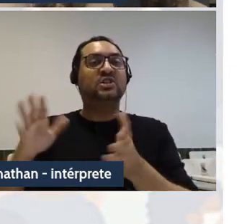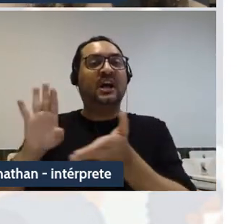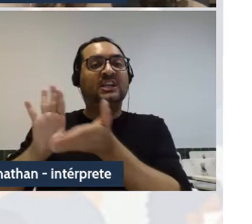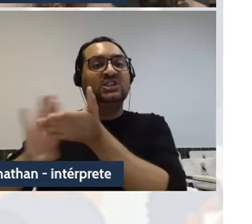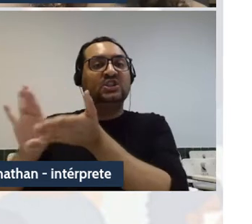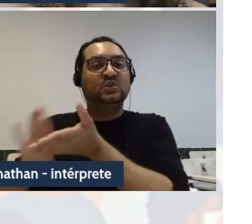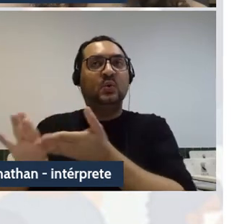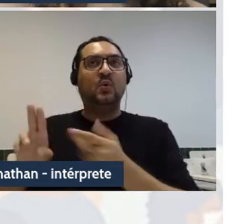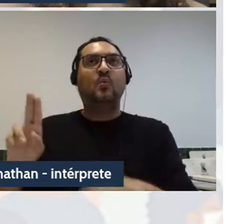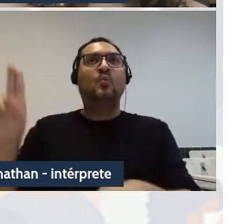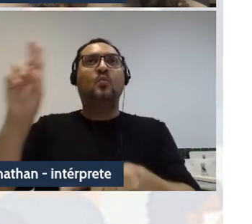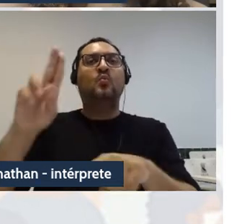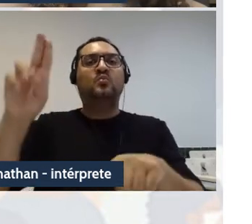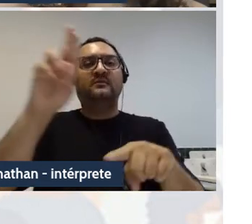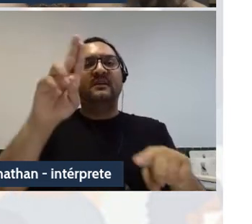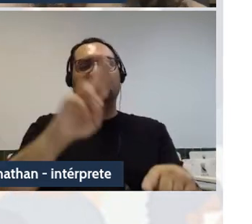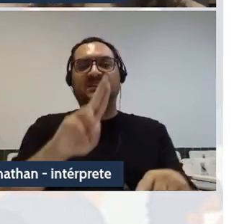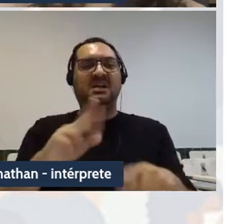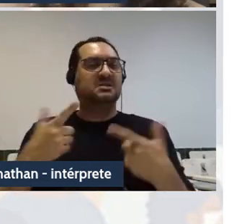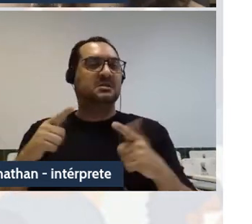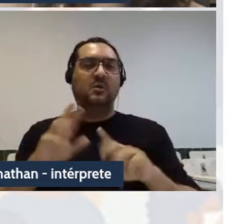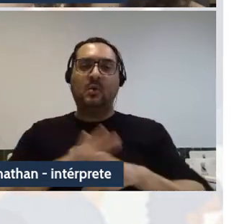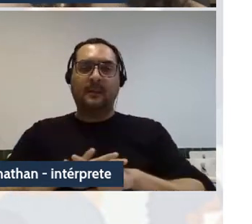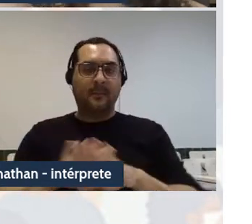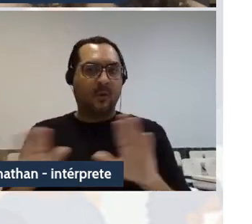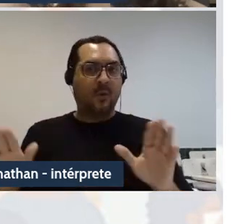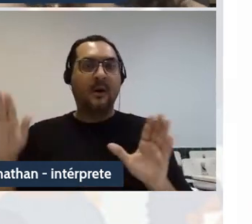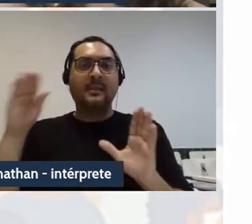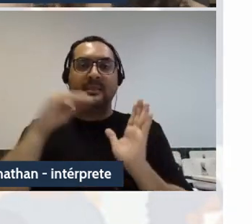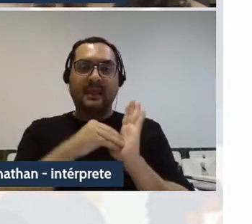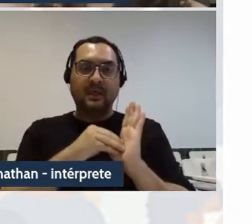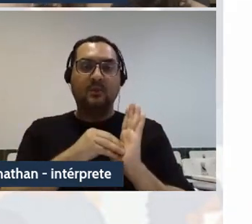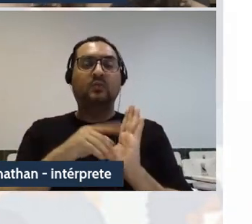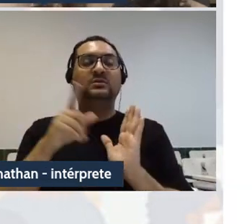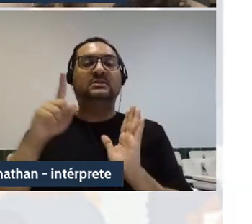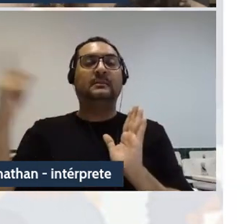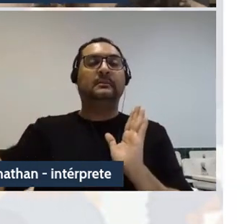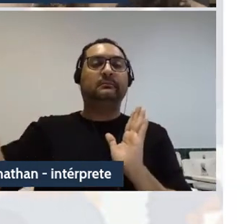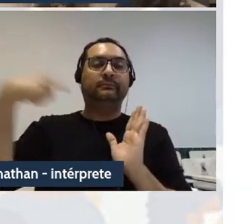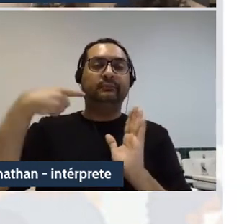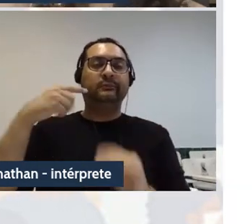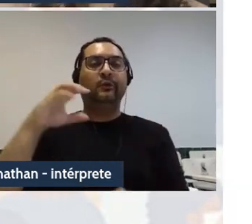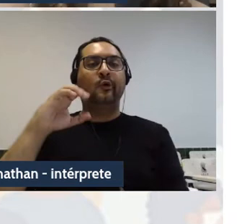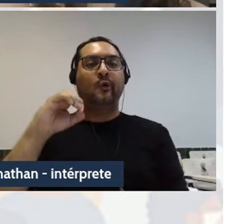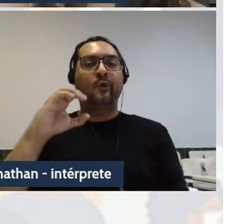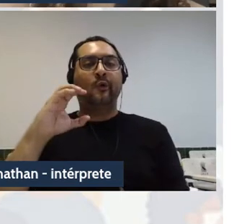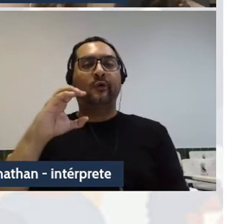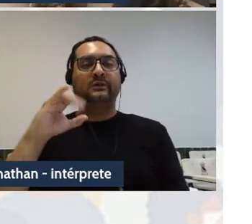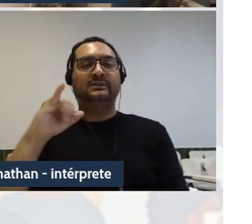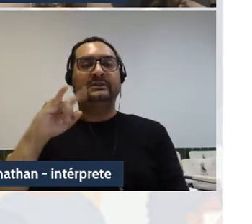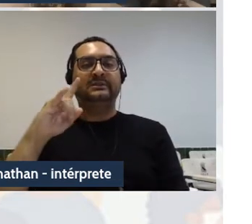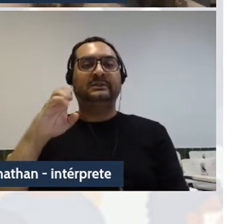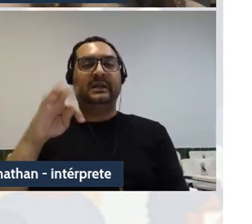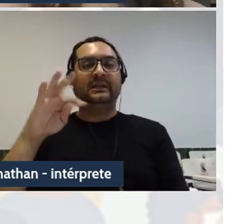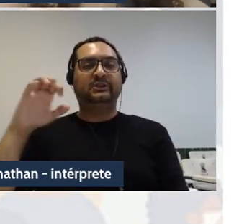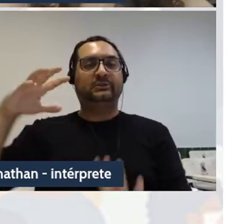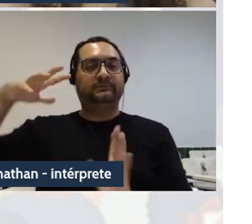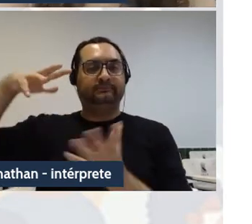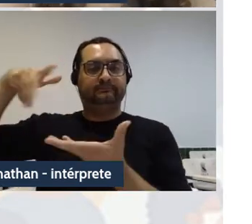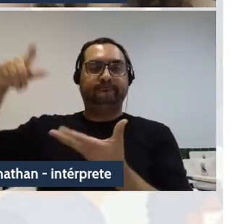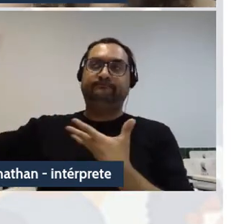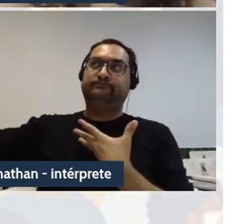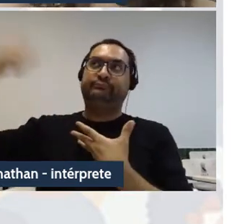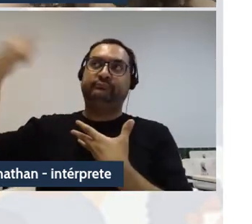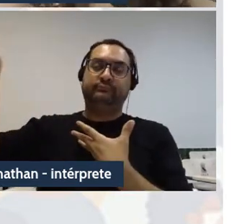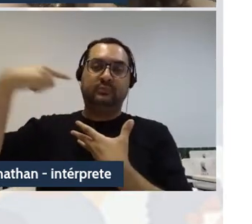instituições e a cultura oficial imposta pelo ocidente é o que permeia. Nesse aspecto, cabe destacar que